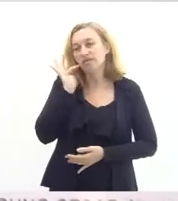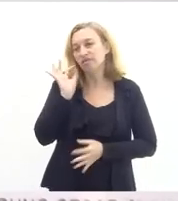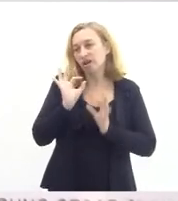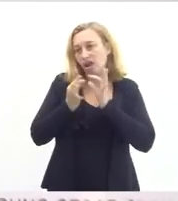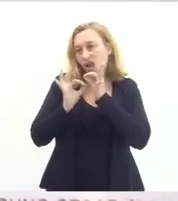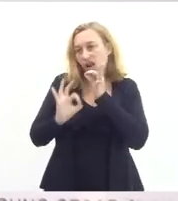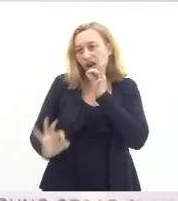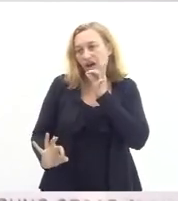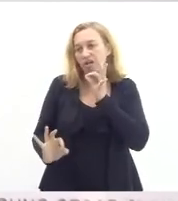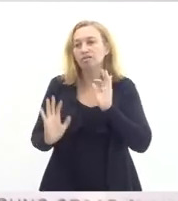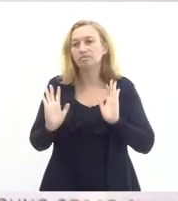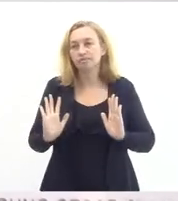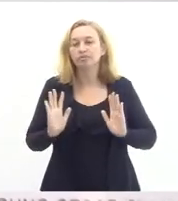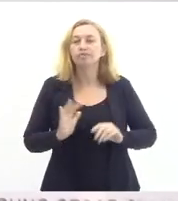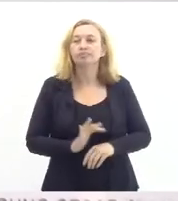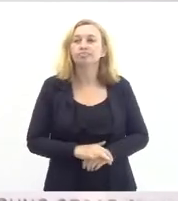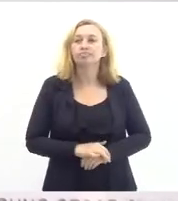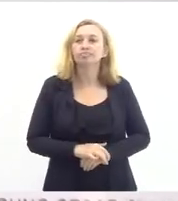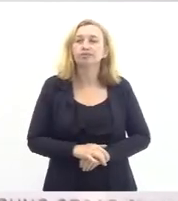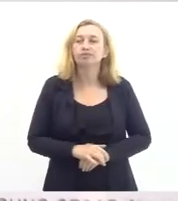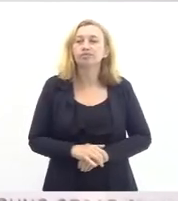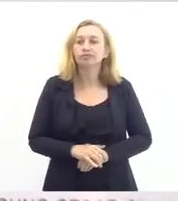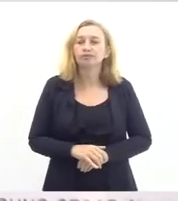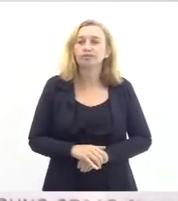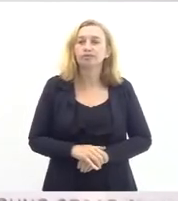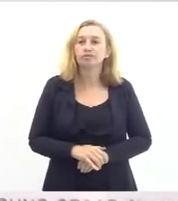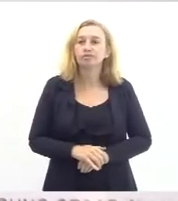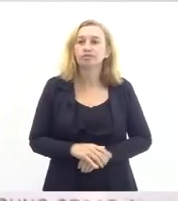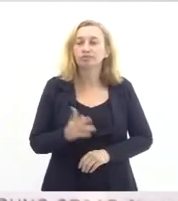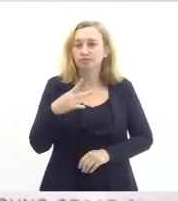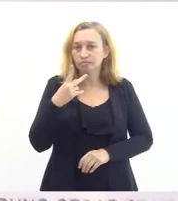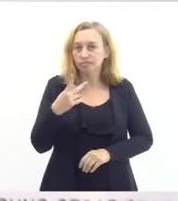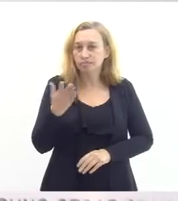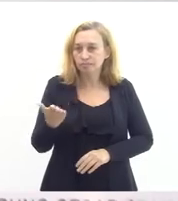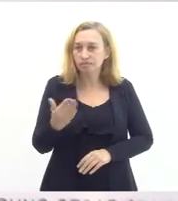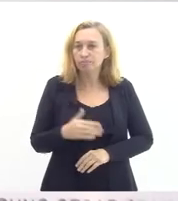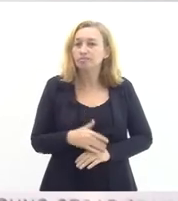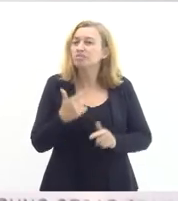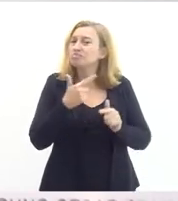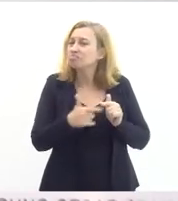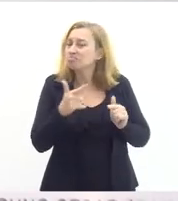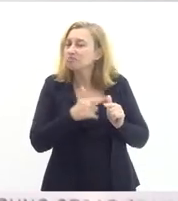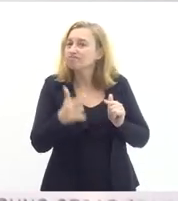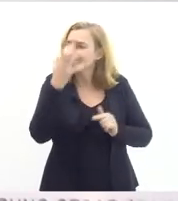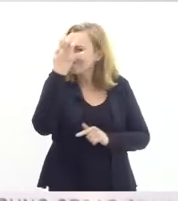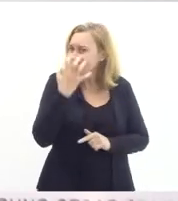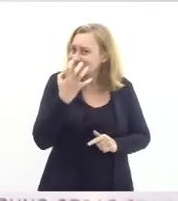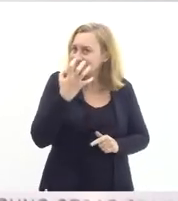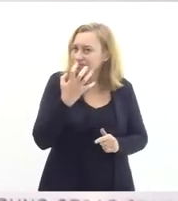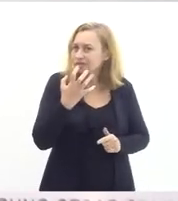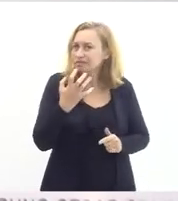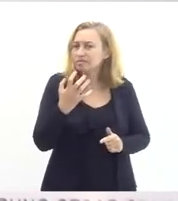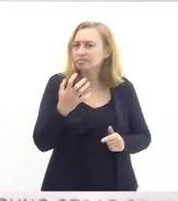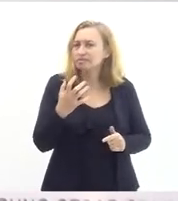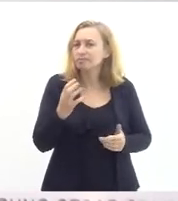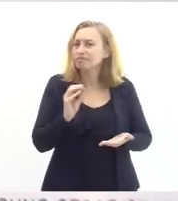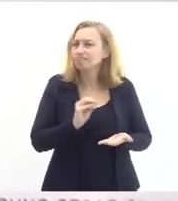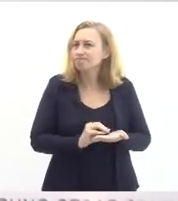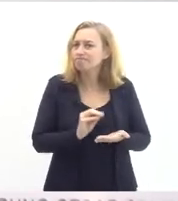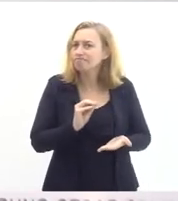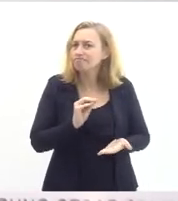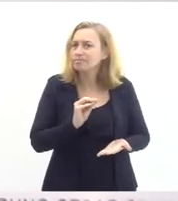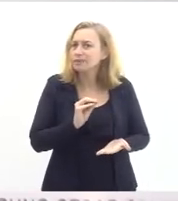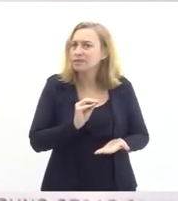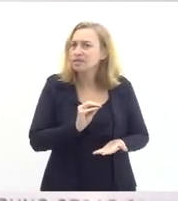estender um pouco a gente vem aqui com essa fala os problemas são gravíssimos a gente tem falta de